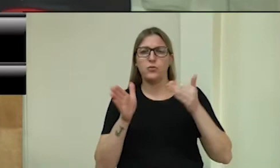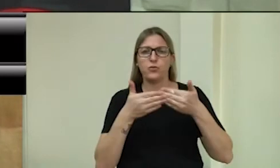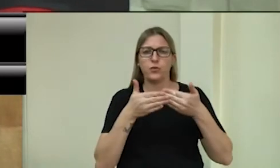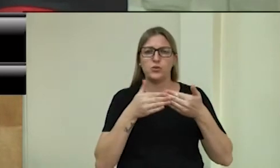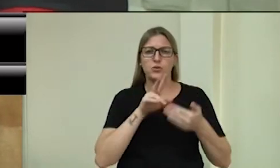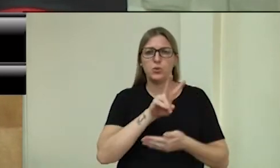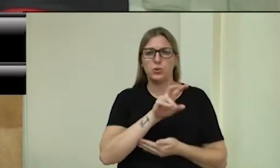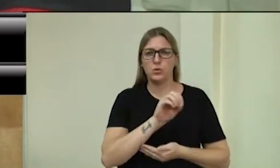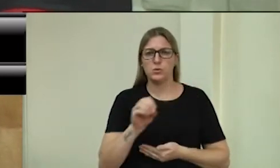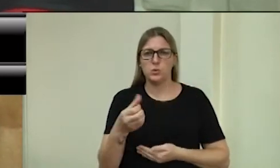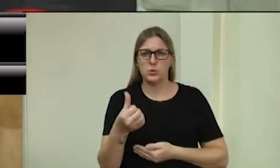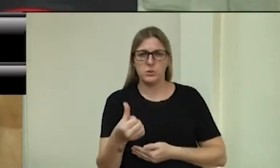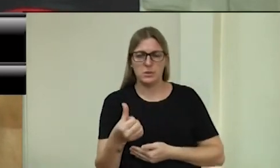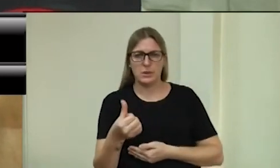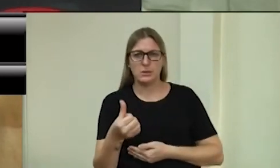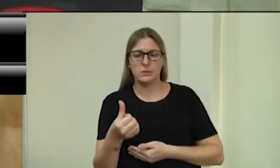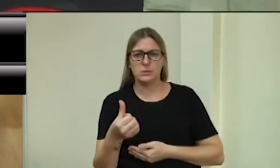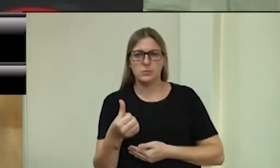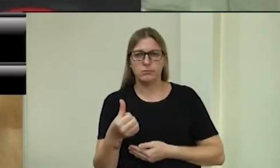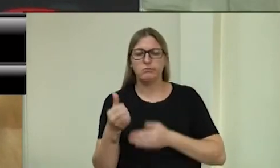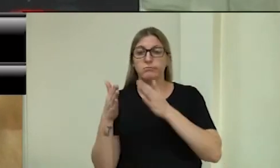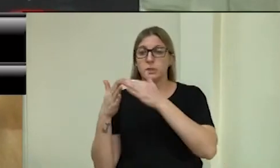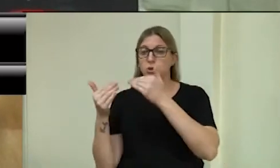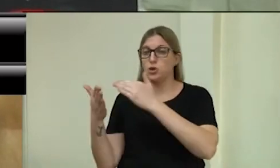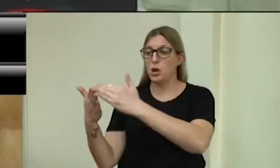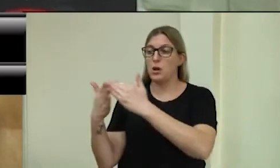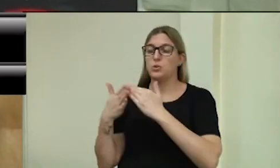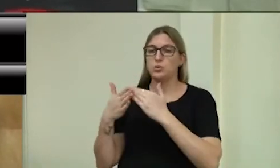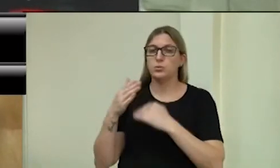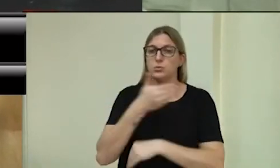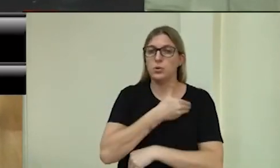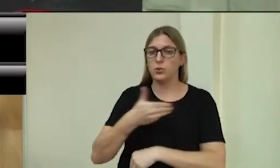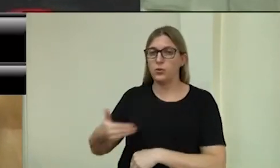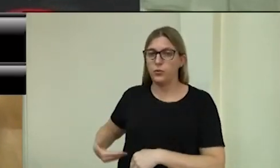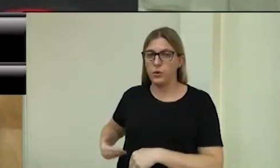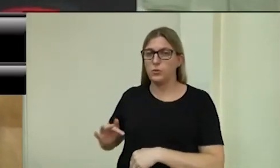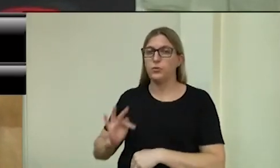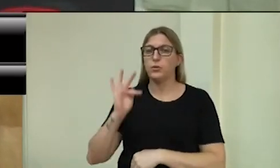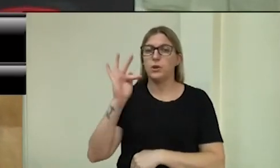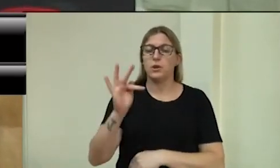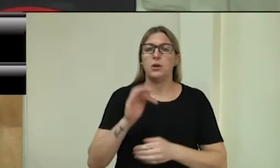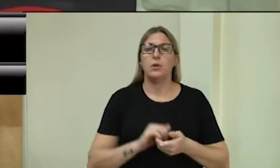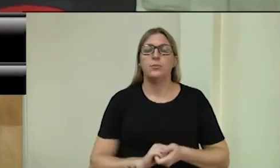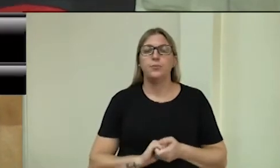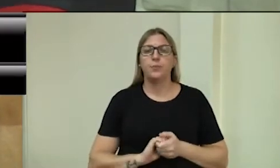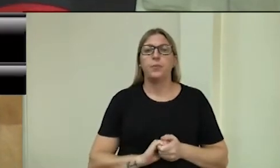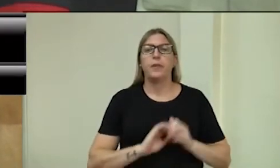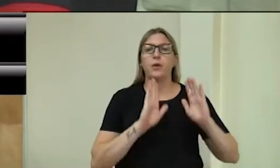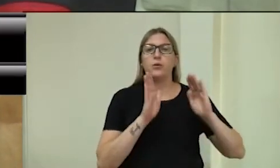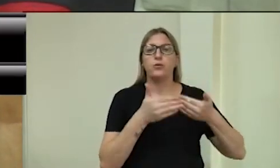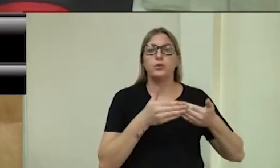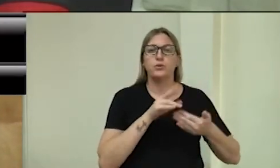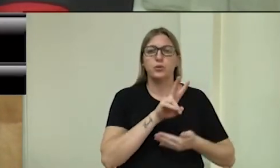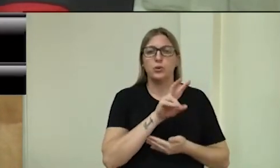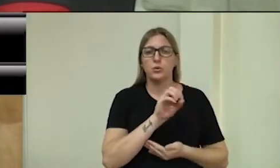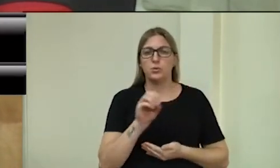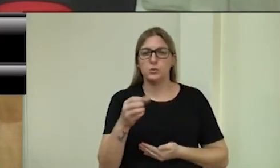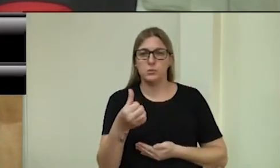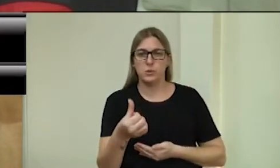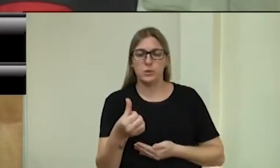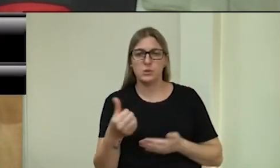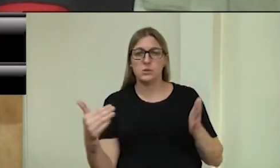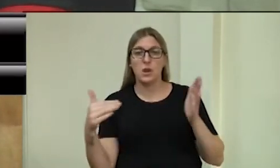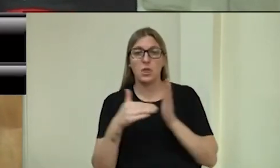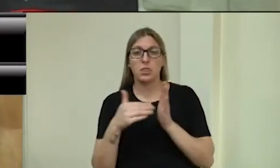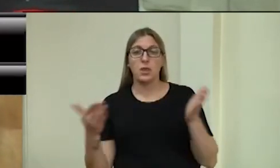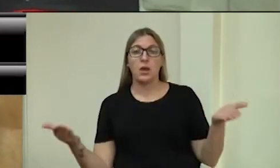1993 contra o governo federal. Uma vez fechada a empresa em 2006, até hoje a nossa República Federativa do Brasil